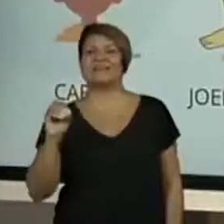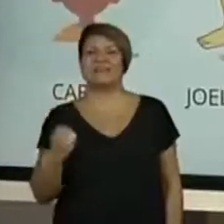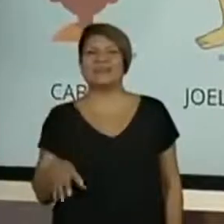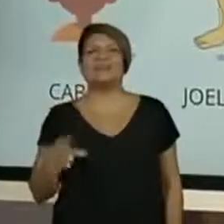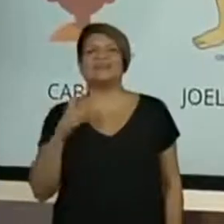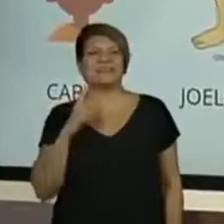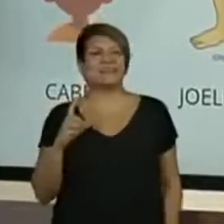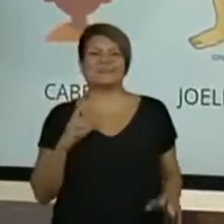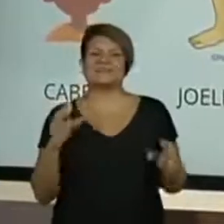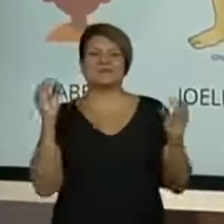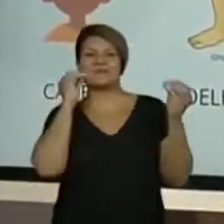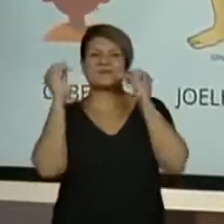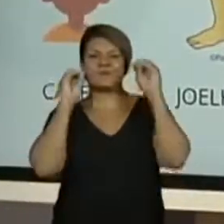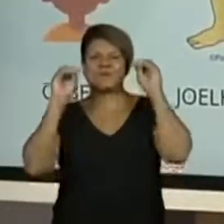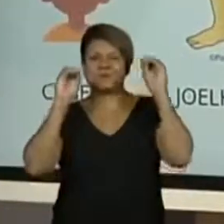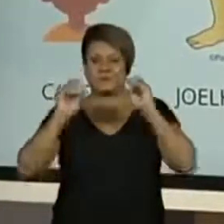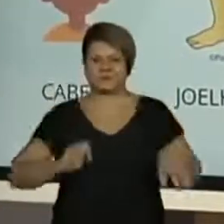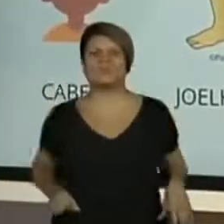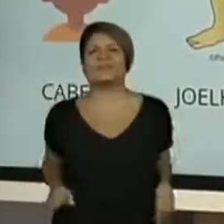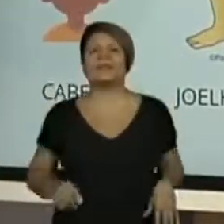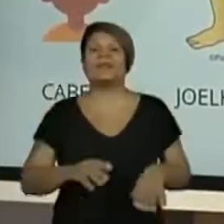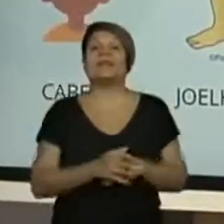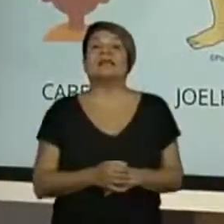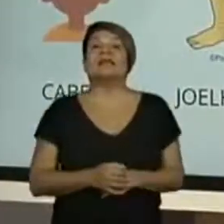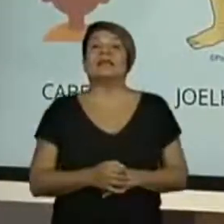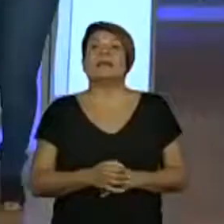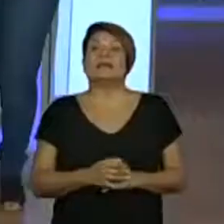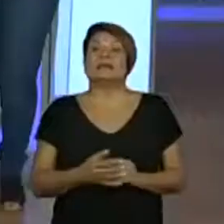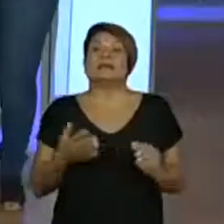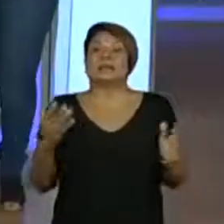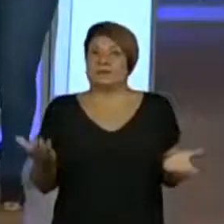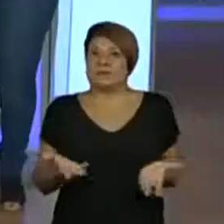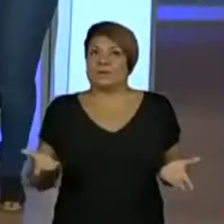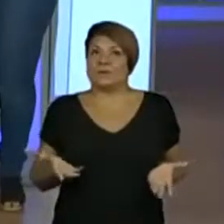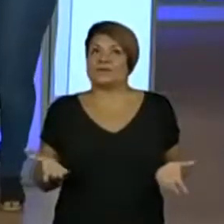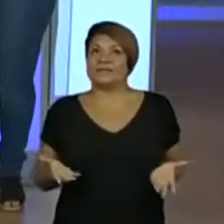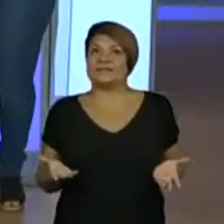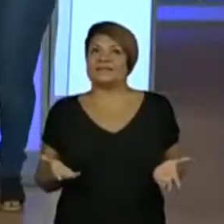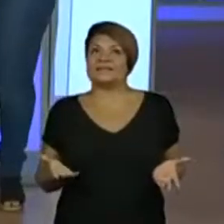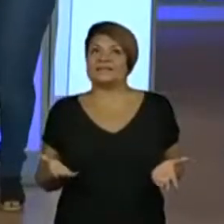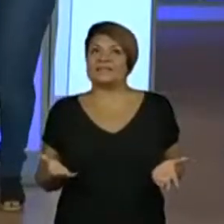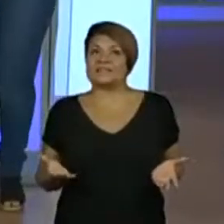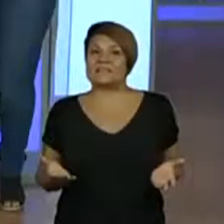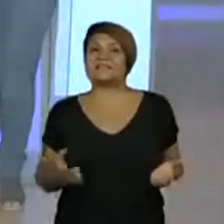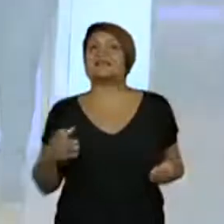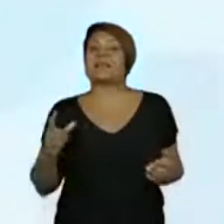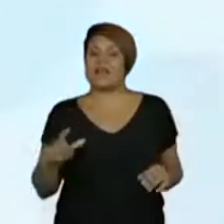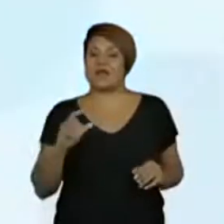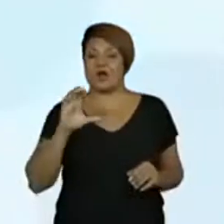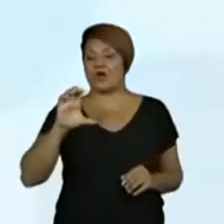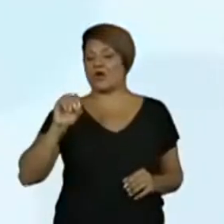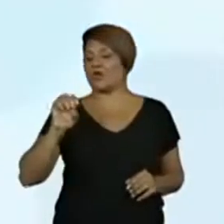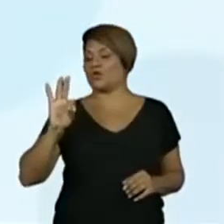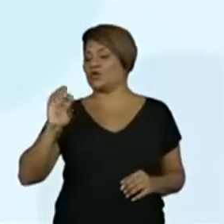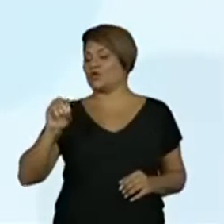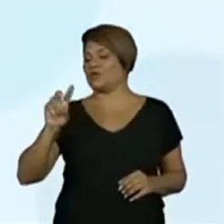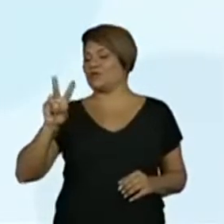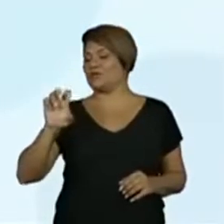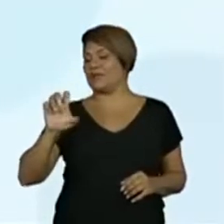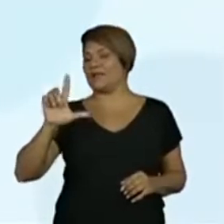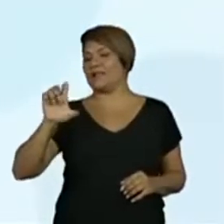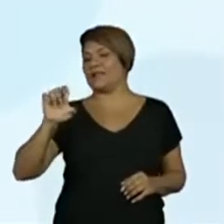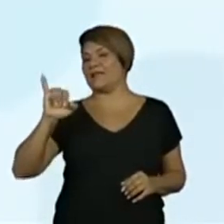para mandar beijos. Muito bem. Olhem lá agora. A cotoveleira para o